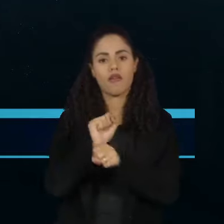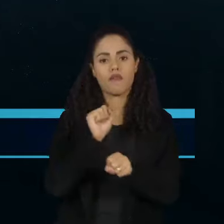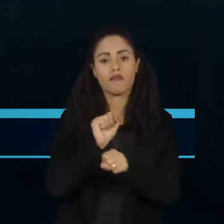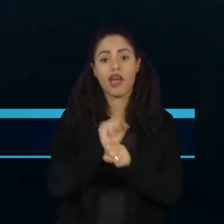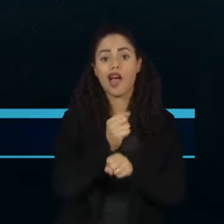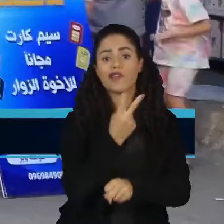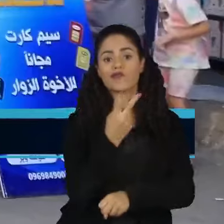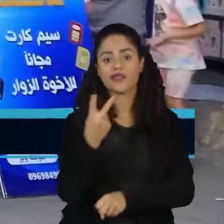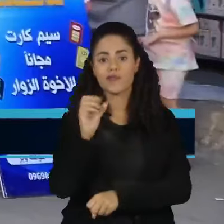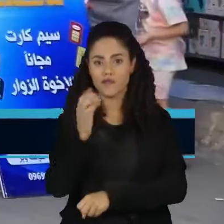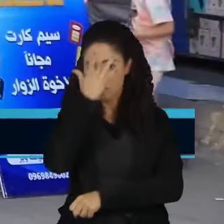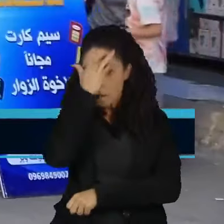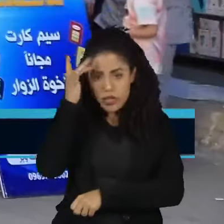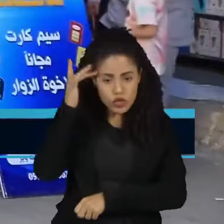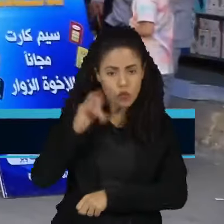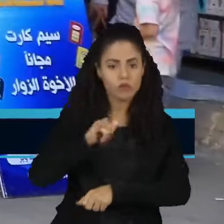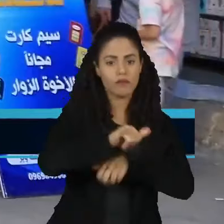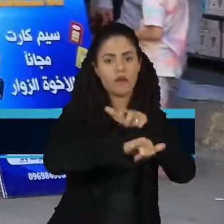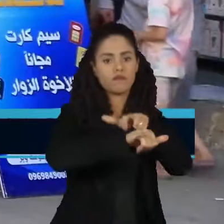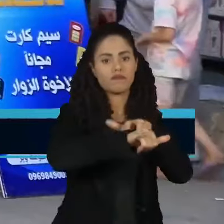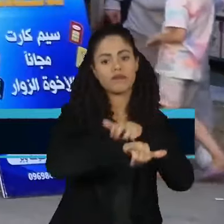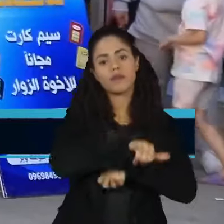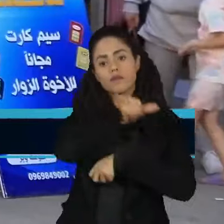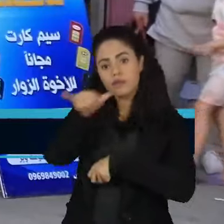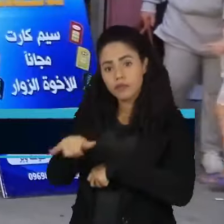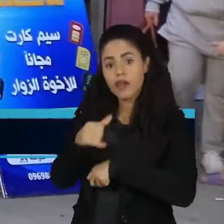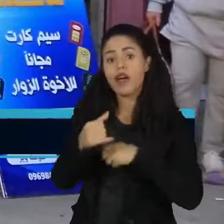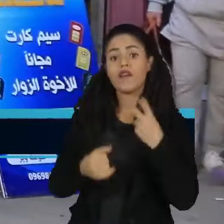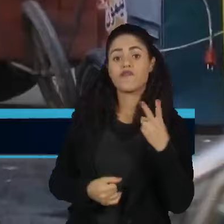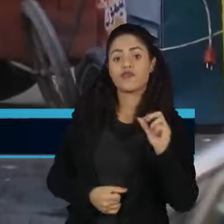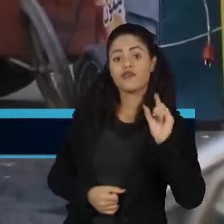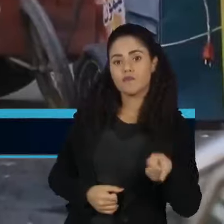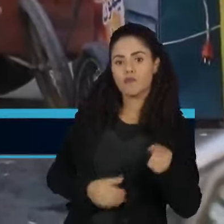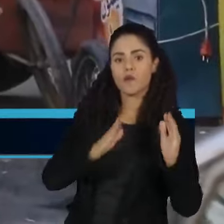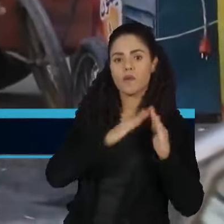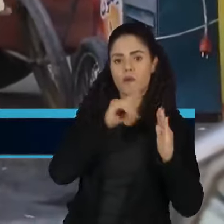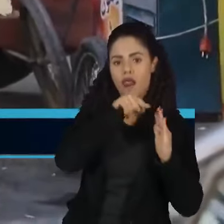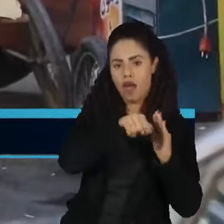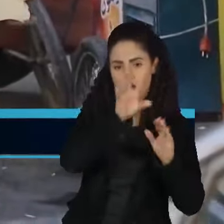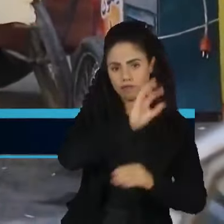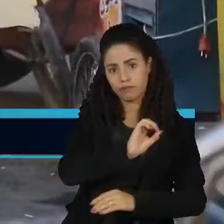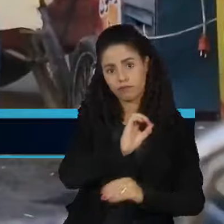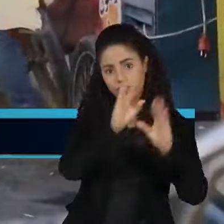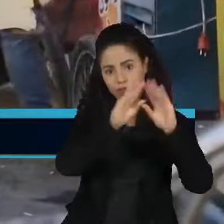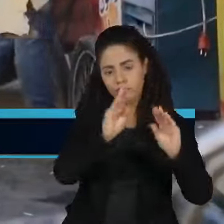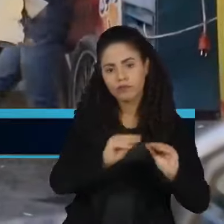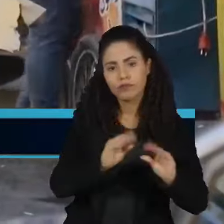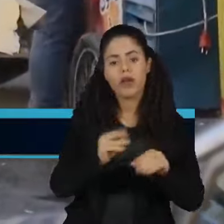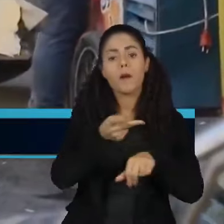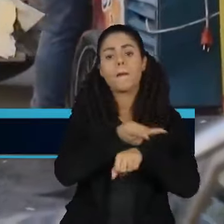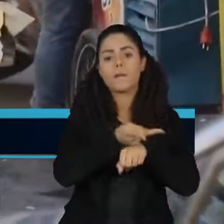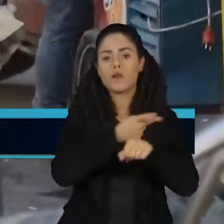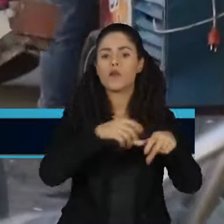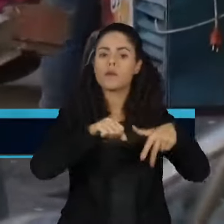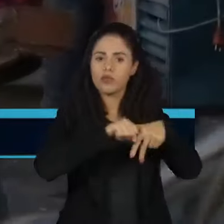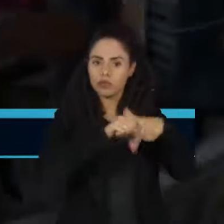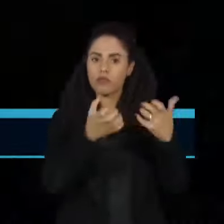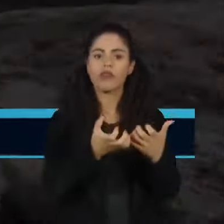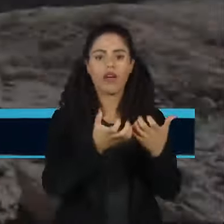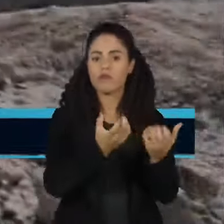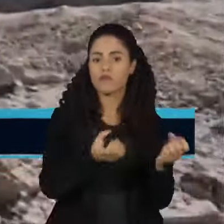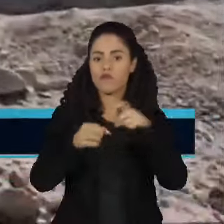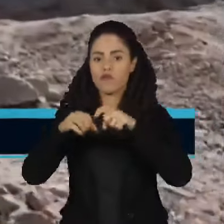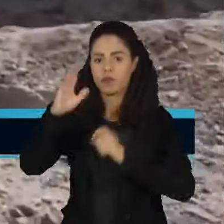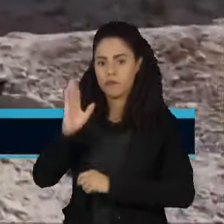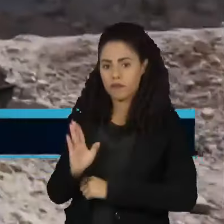passageiros. Há cerca de 20 mil brasileiros morando no Líbano. 3 mil procuraram a embaixada em Beirute para deixar o país.